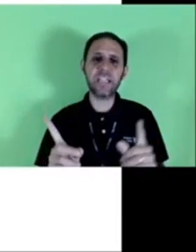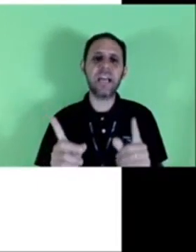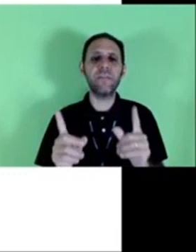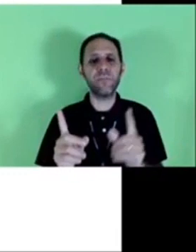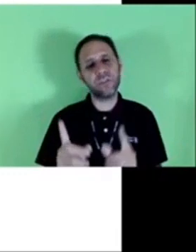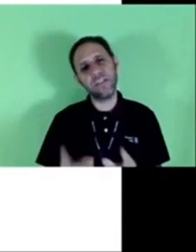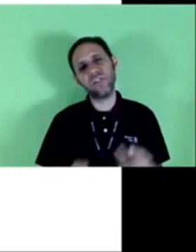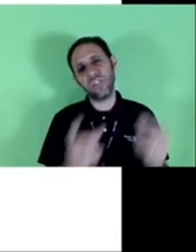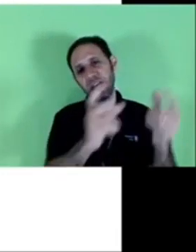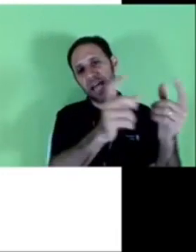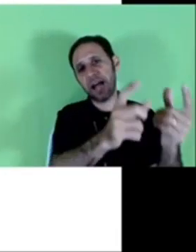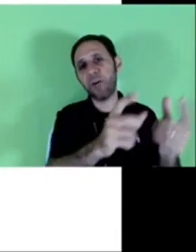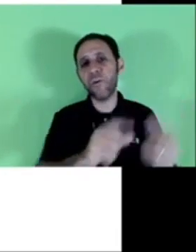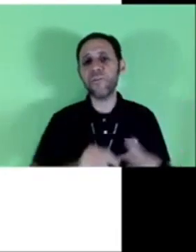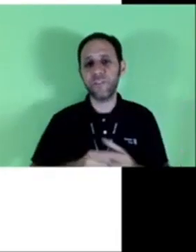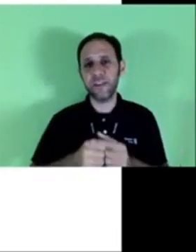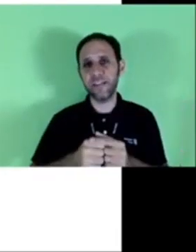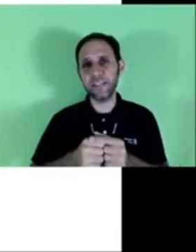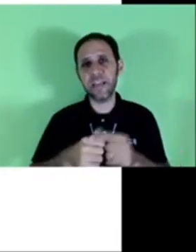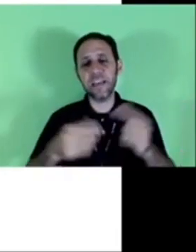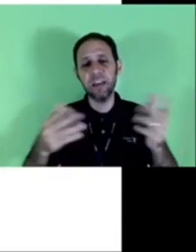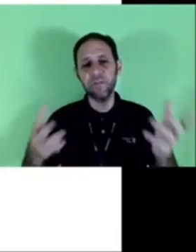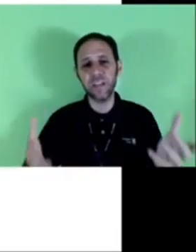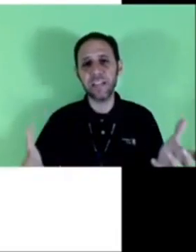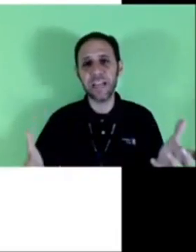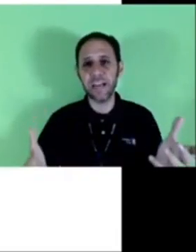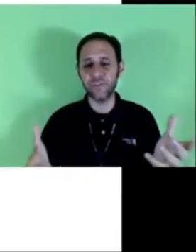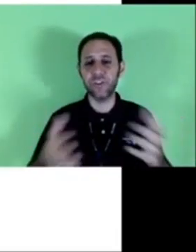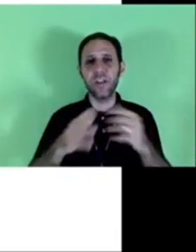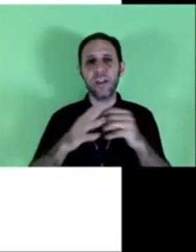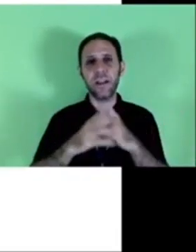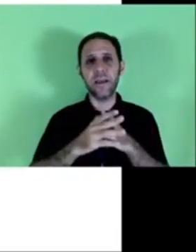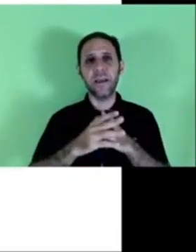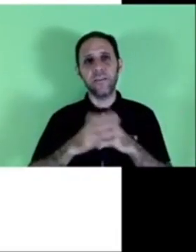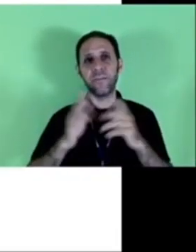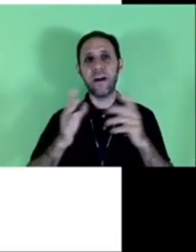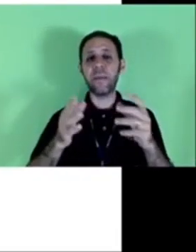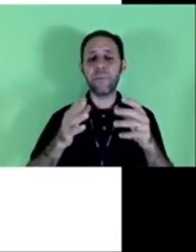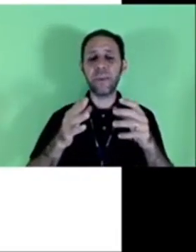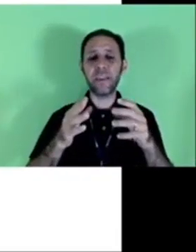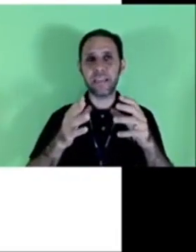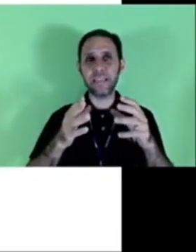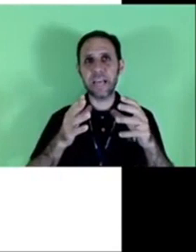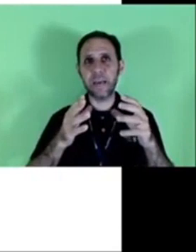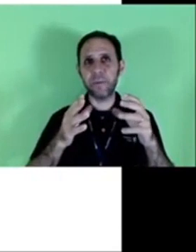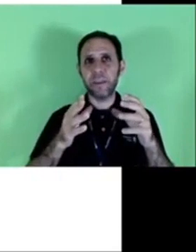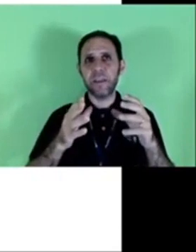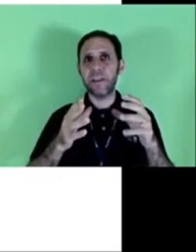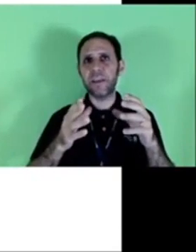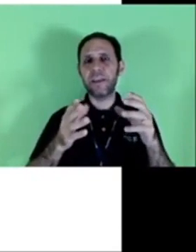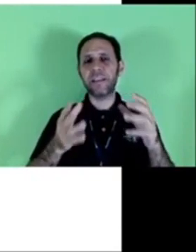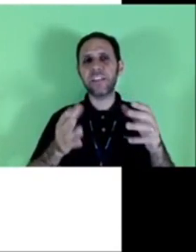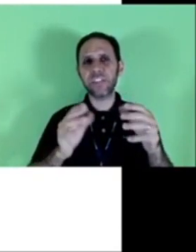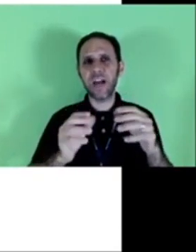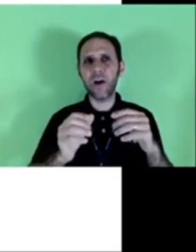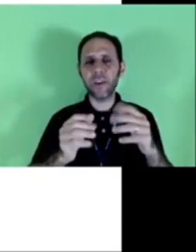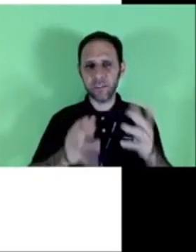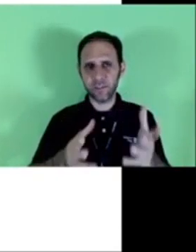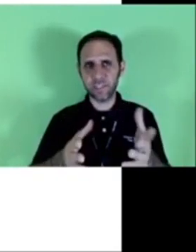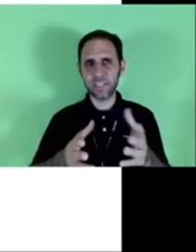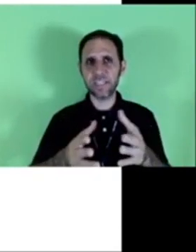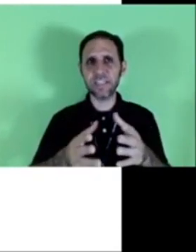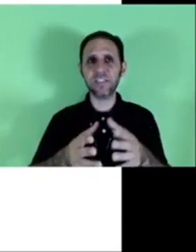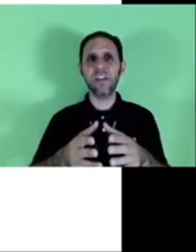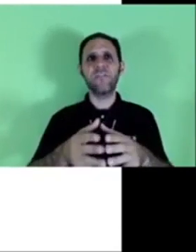entrar aquele detalhe importante, que é a confiança e a finalidade. Vale a pena, quem sabe, deixar